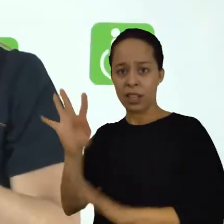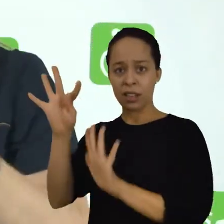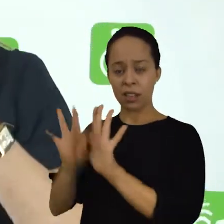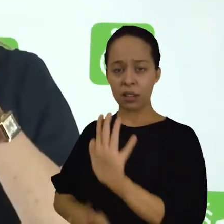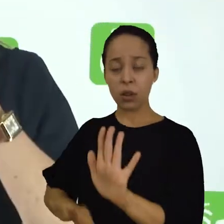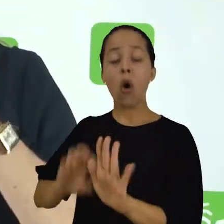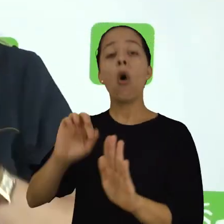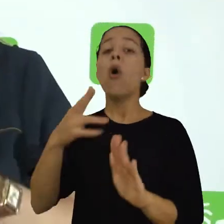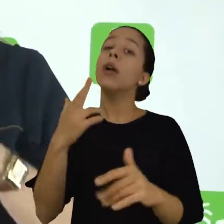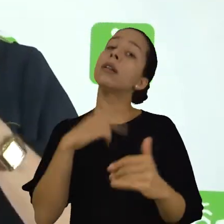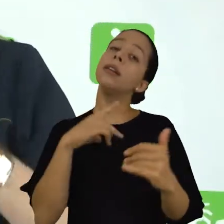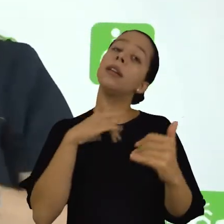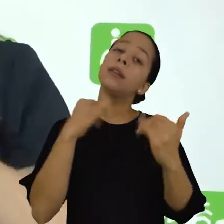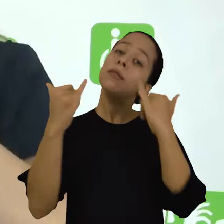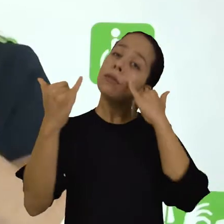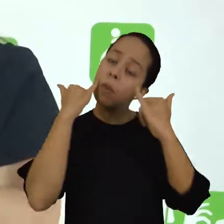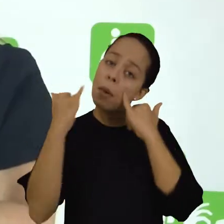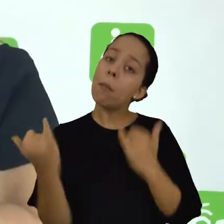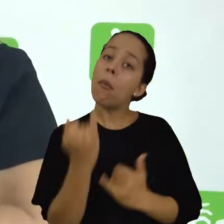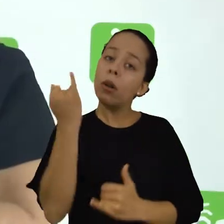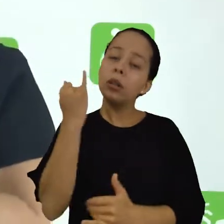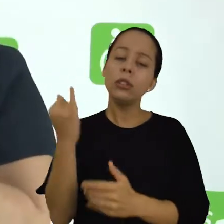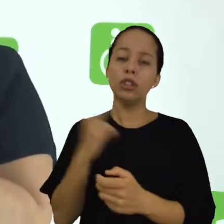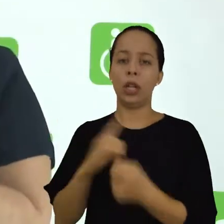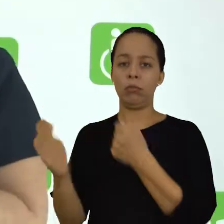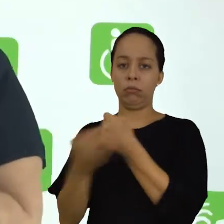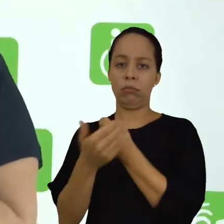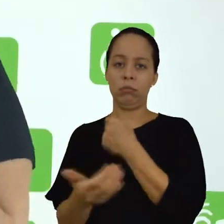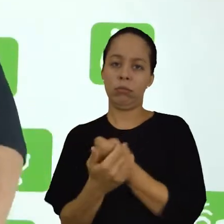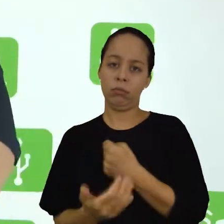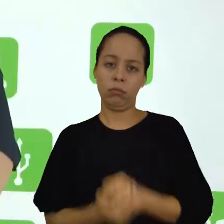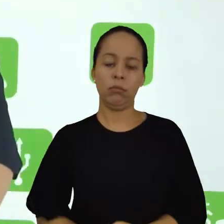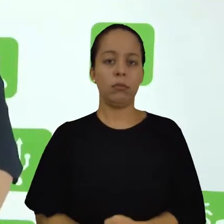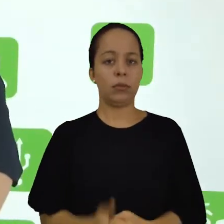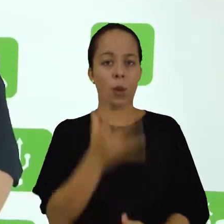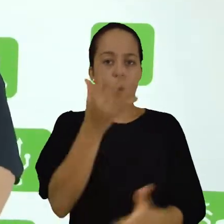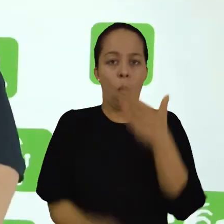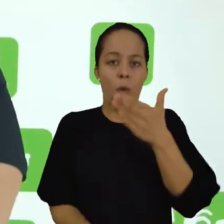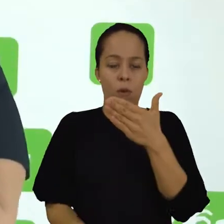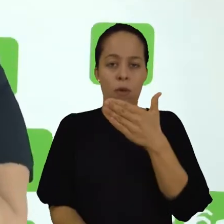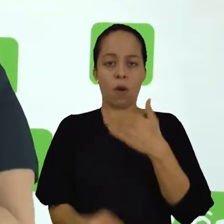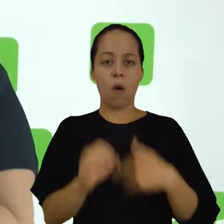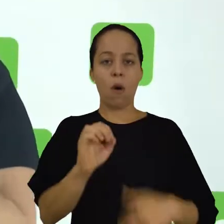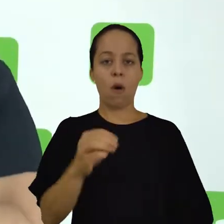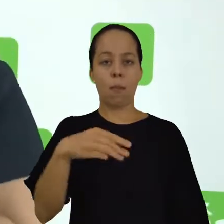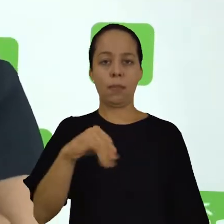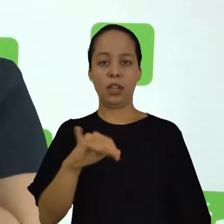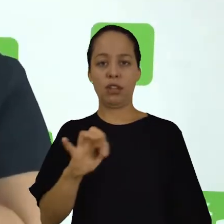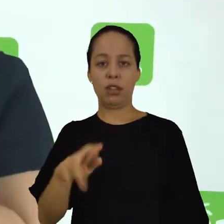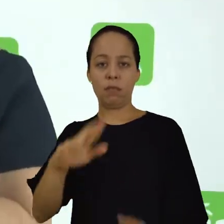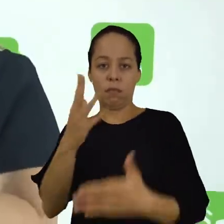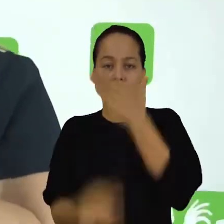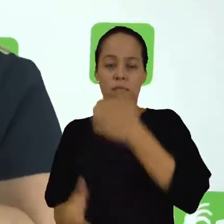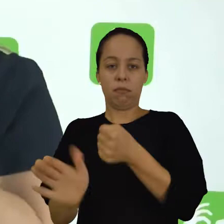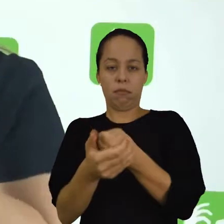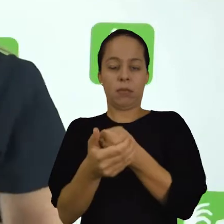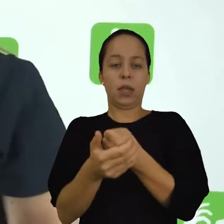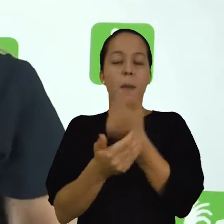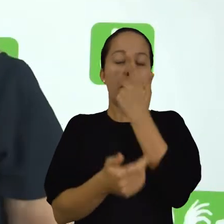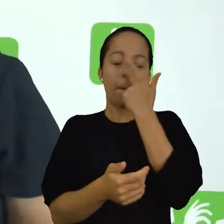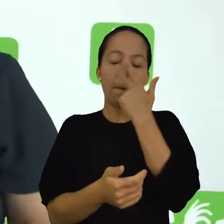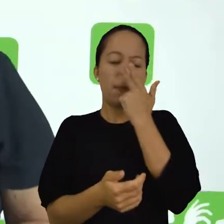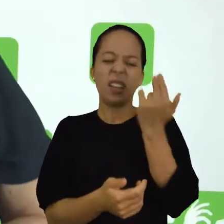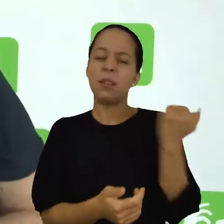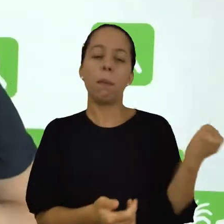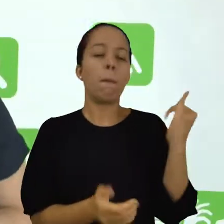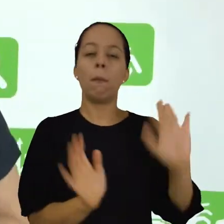ele vai omitir partes que são importantes e que ele deixou como se não fossem